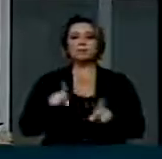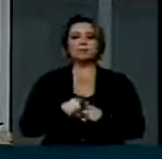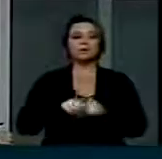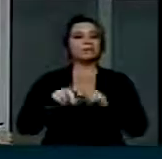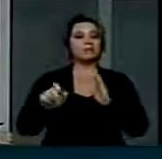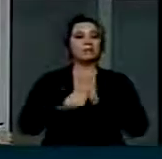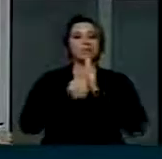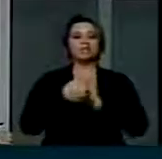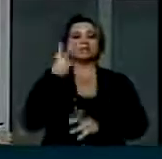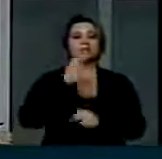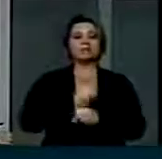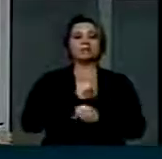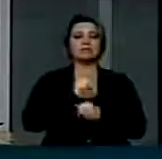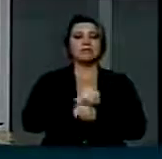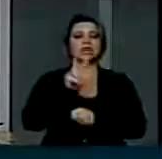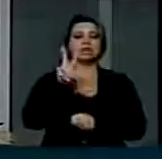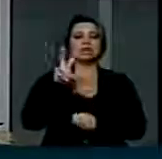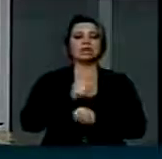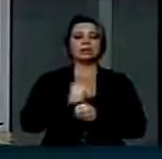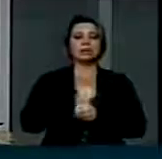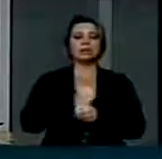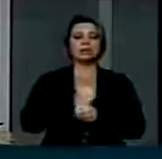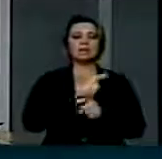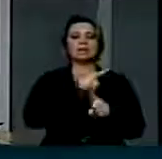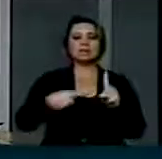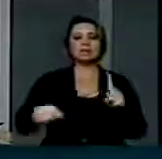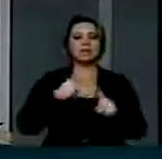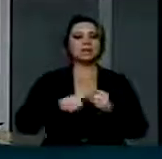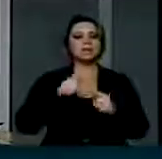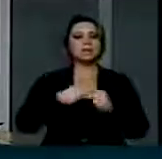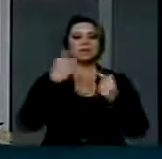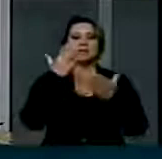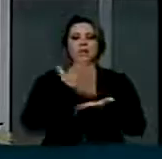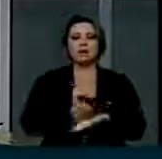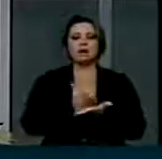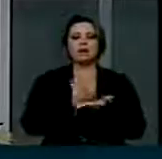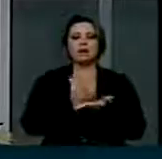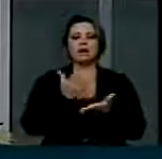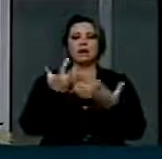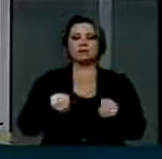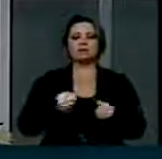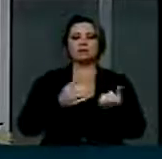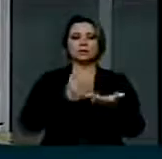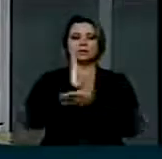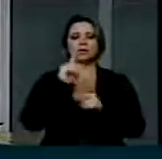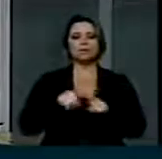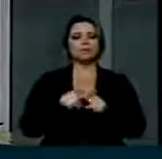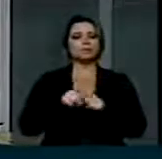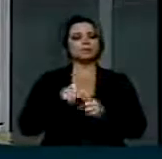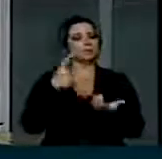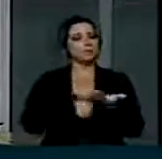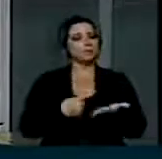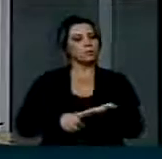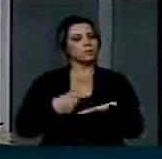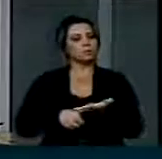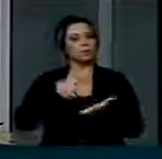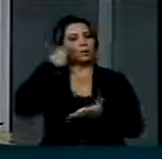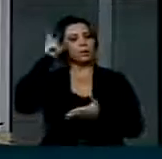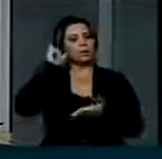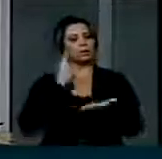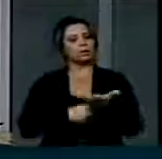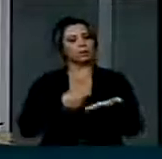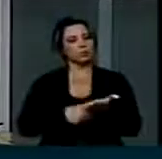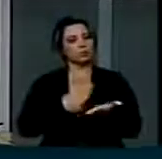meio, inclusive pela não aprovação do acordo. Ontem, estivemos com o ministro Gilberto Carvalho para